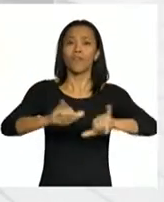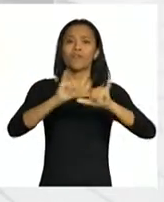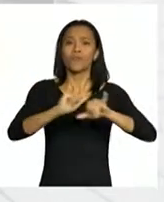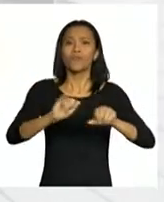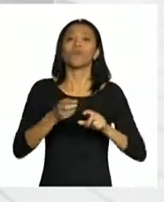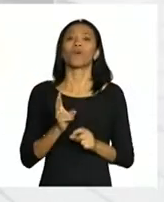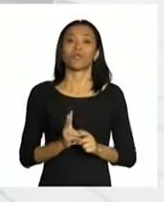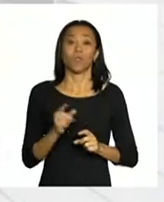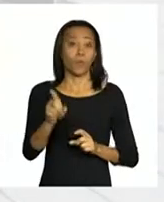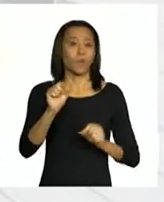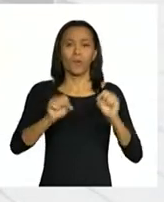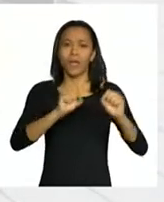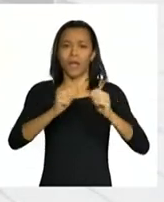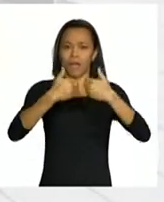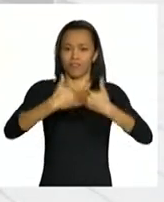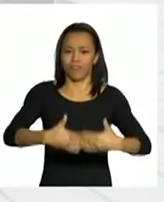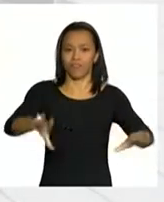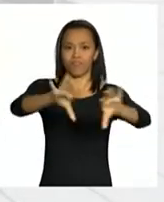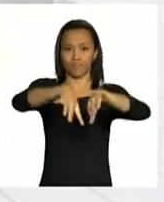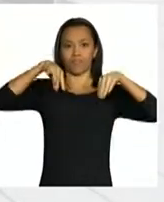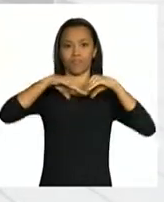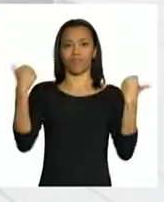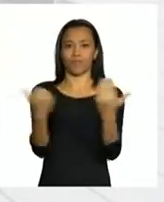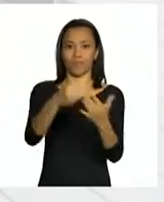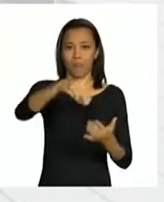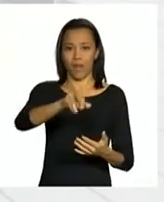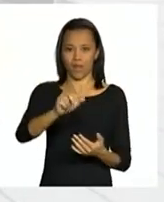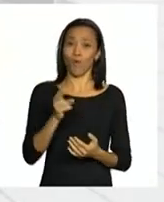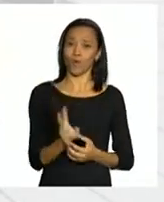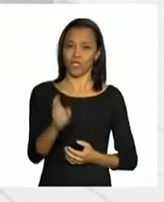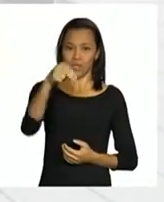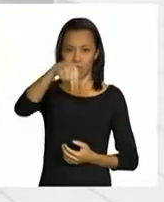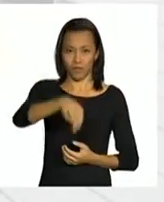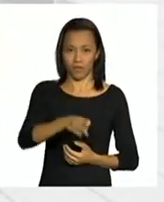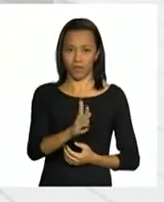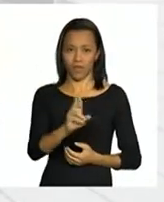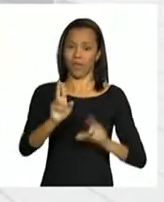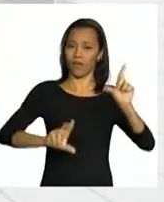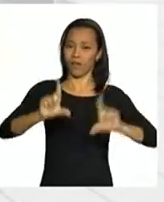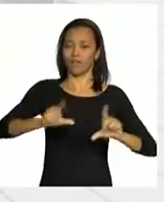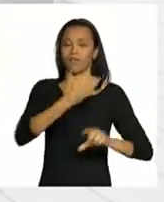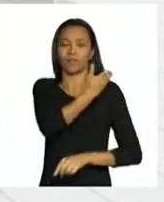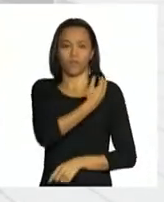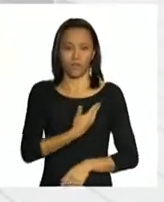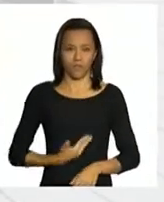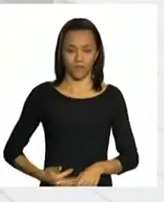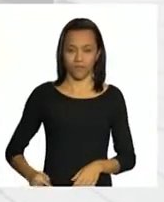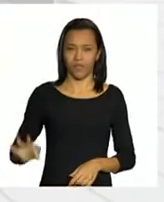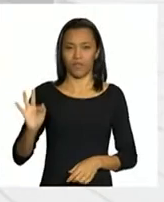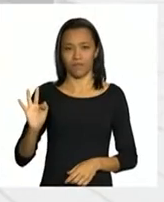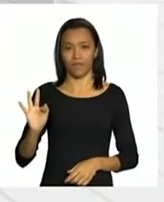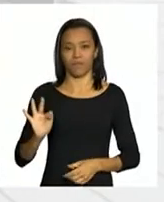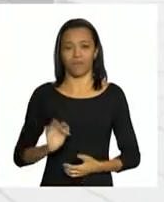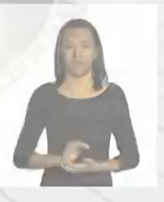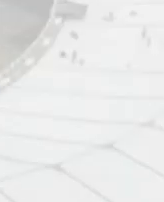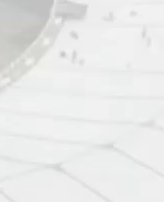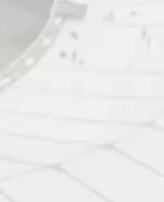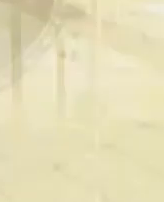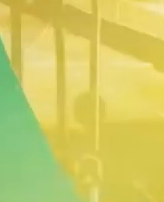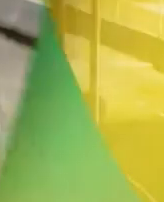informações sobre a reinauguração do estádio do Maracanã. Continue com a gente na NBR, a TV do Governo Federal.